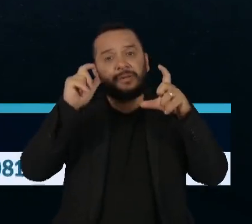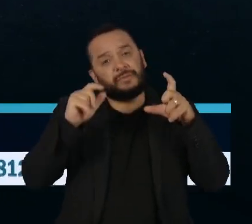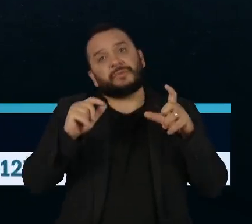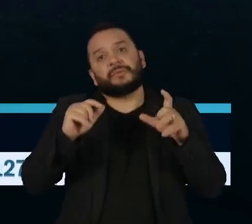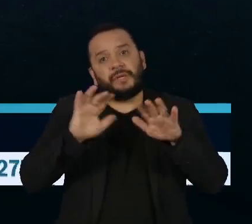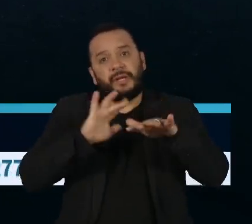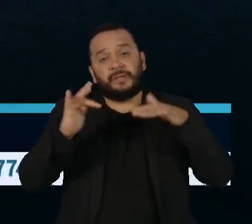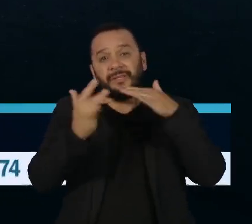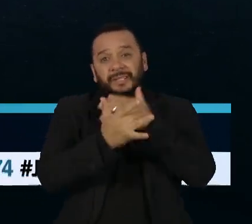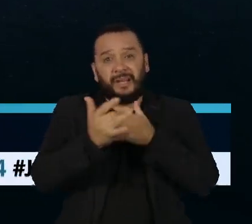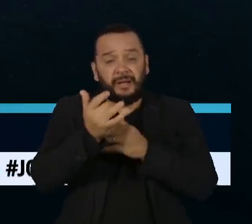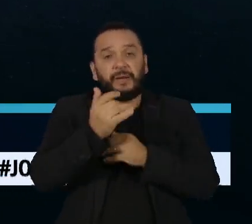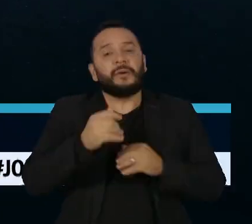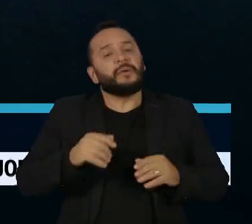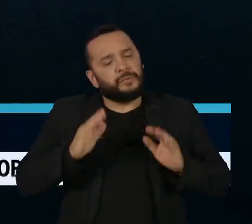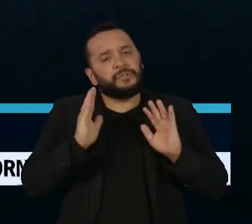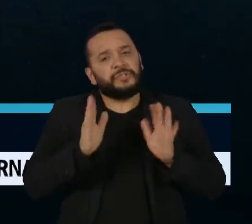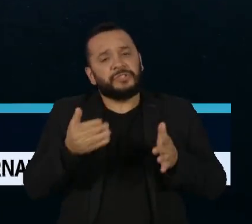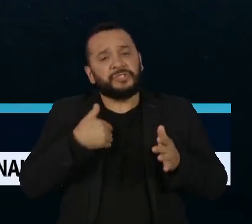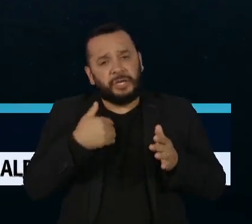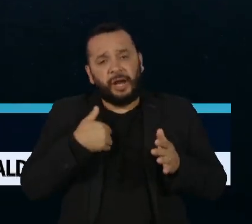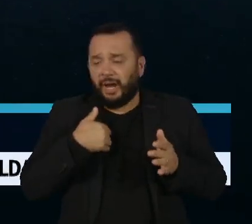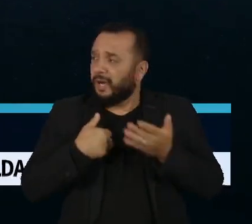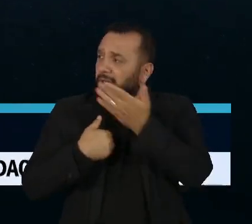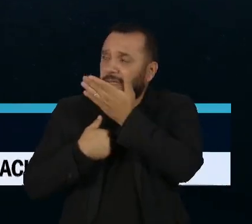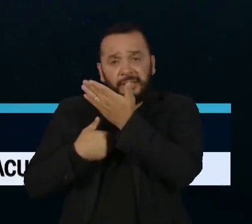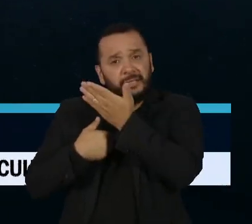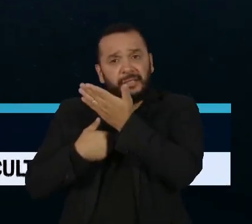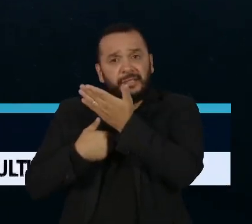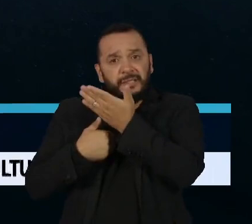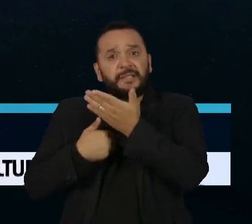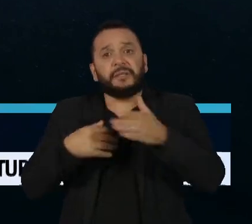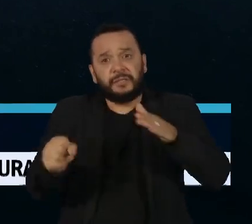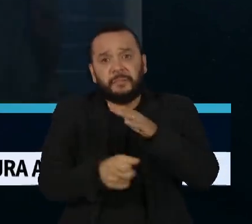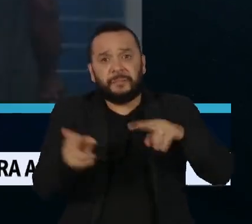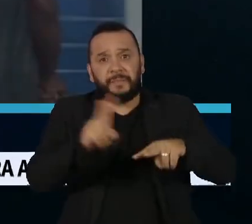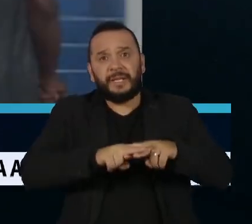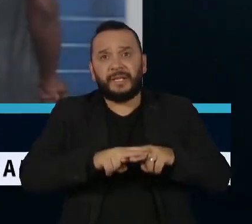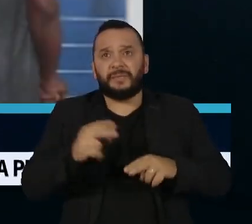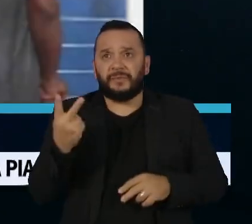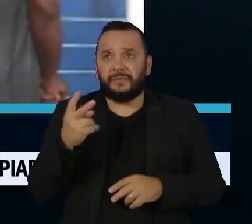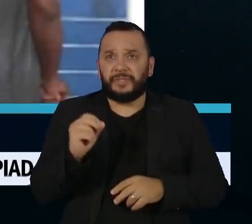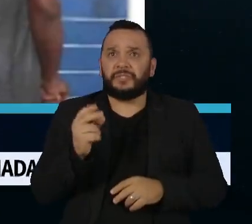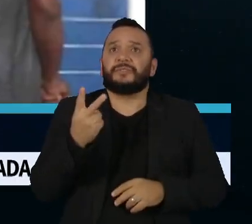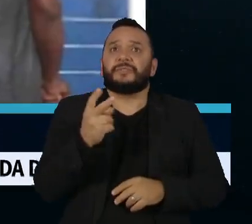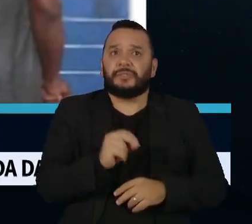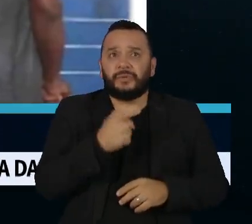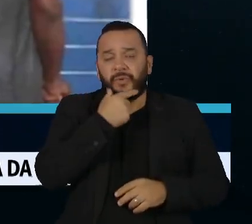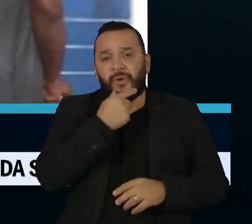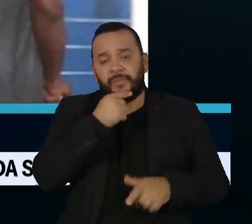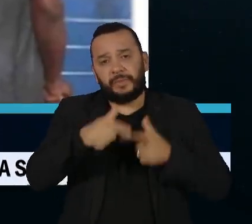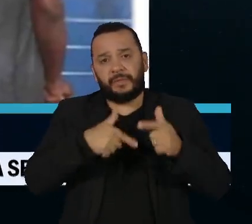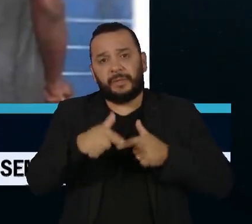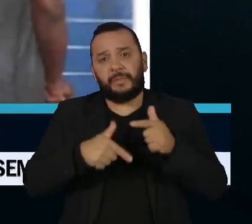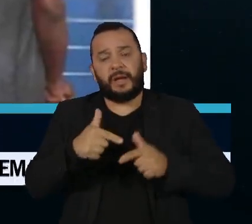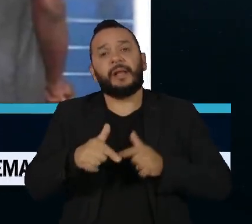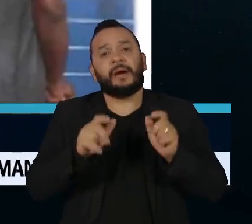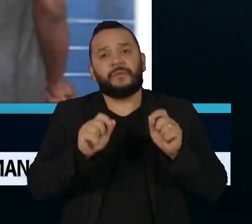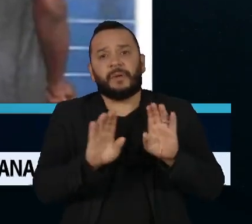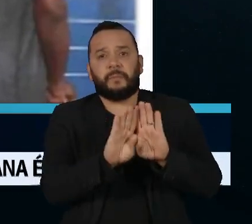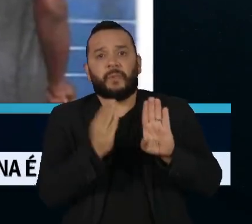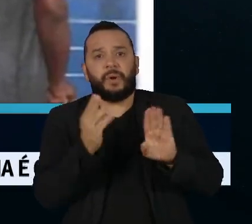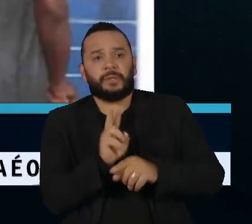na rede social que levou Paulo Alberto da Silva Costa para a prisão em 2020. O porteiro, sem antecedentes